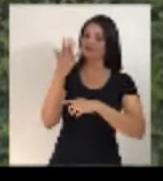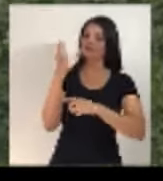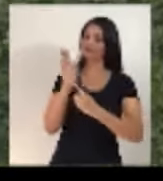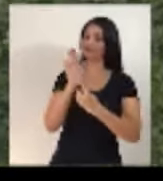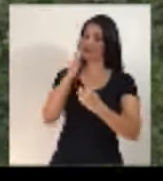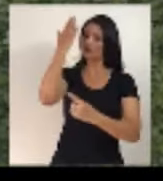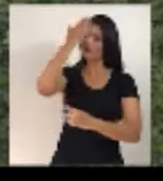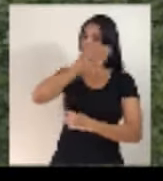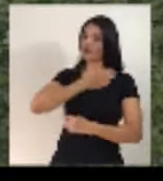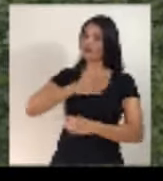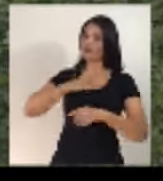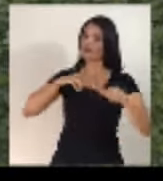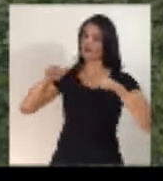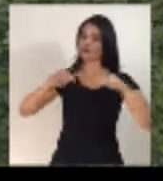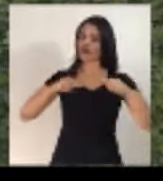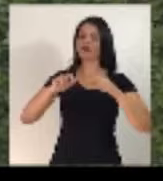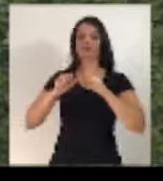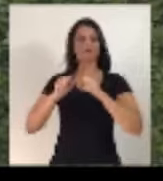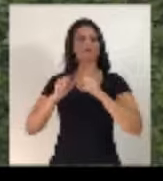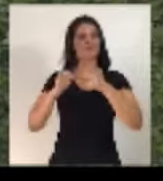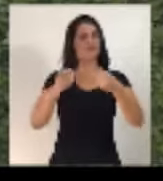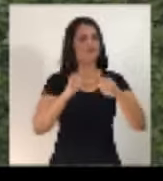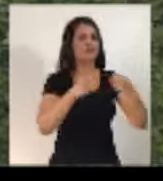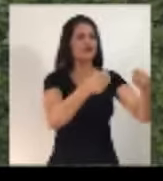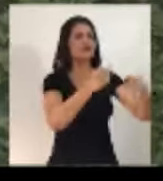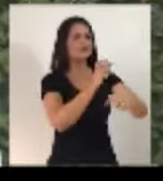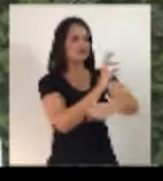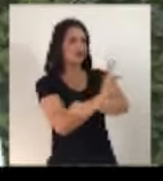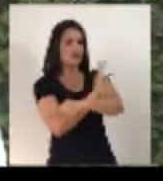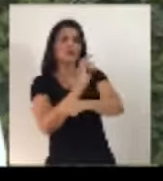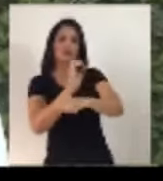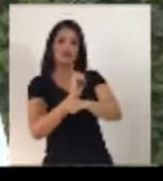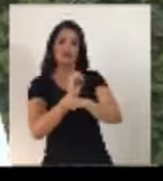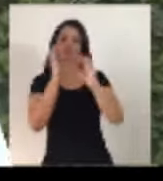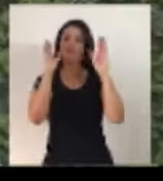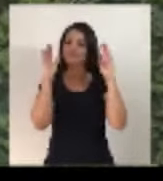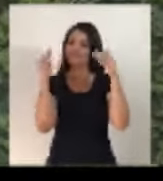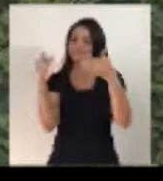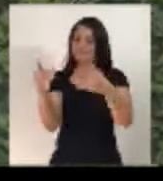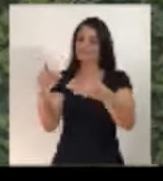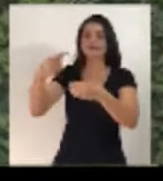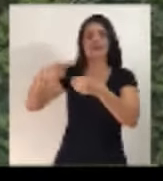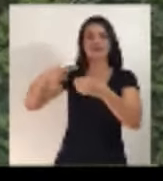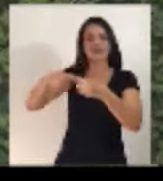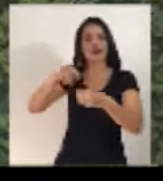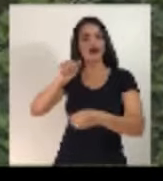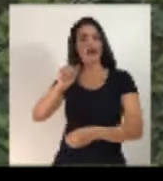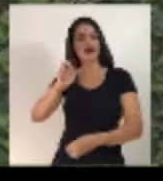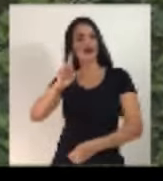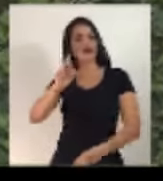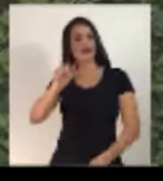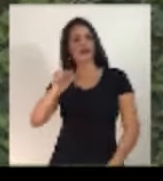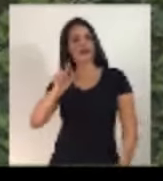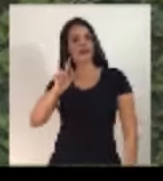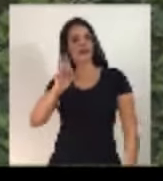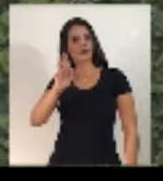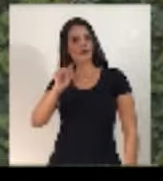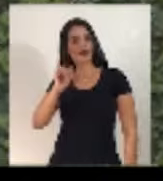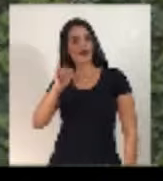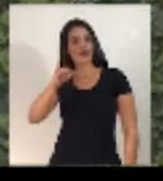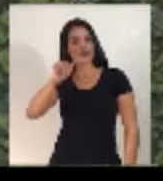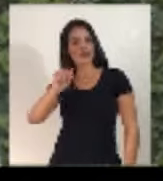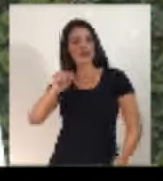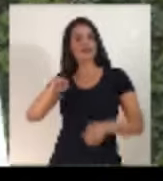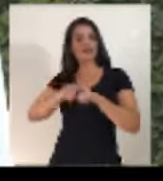disso. Trabalhei em defesa do tocantins, em especial da minha amada araguaína e região norte